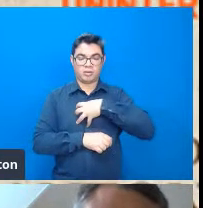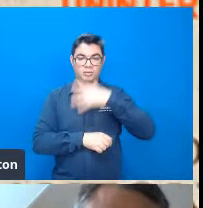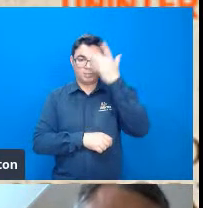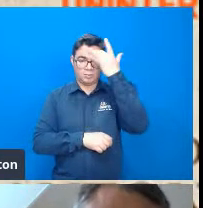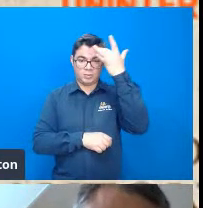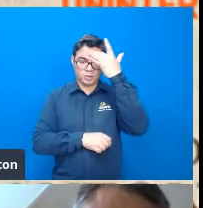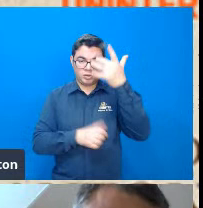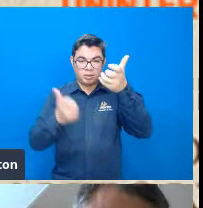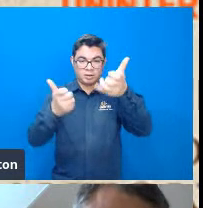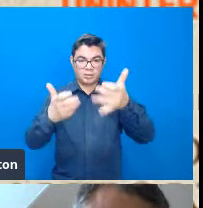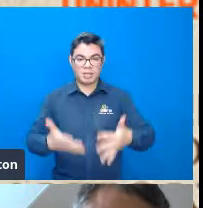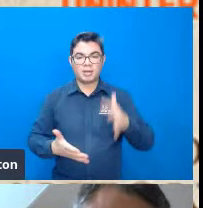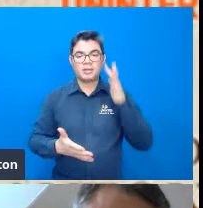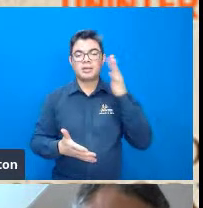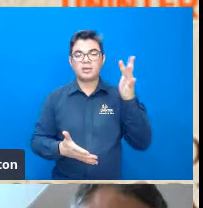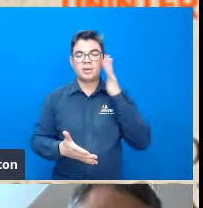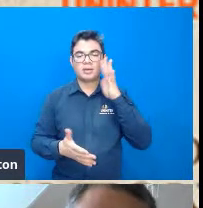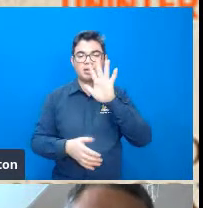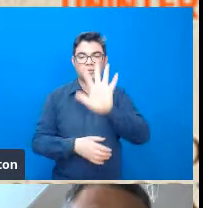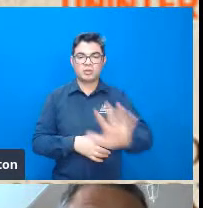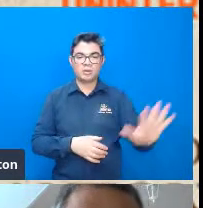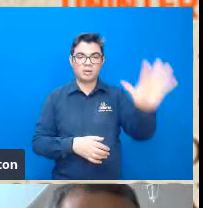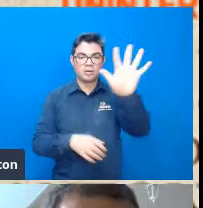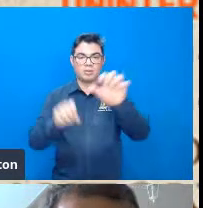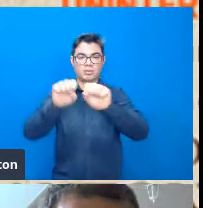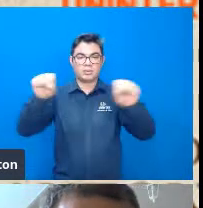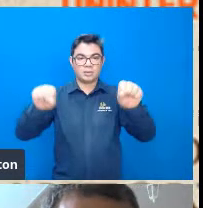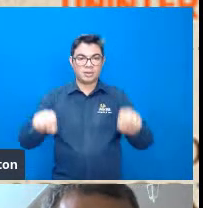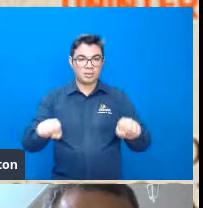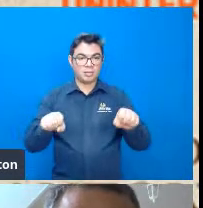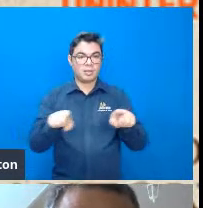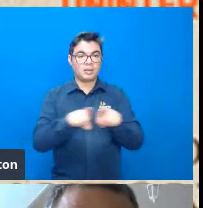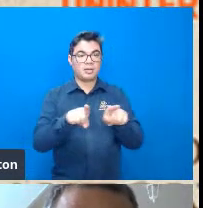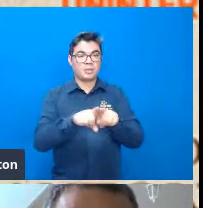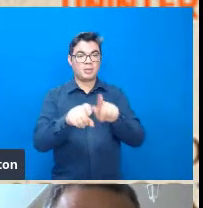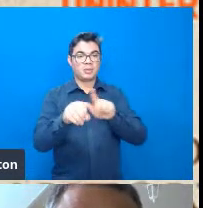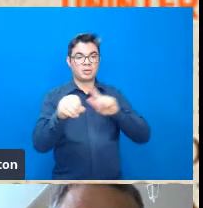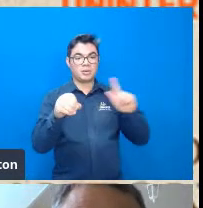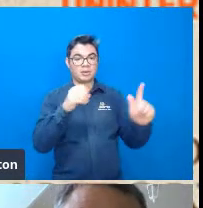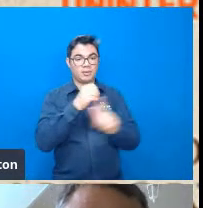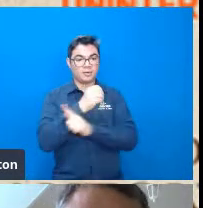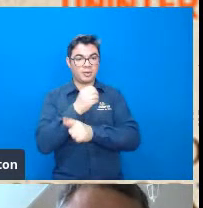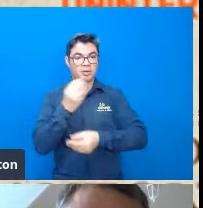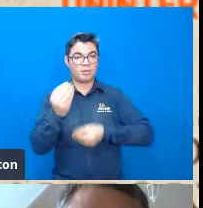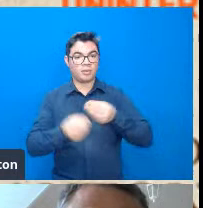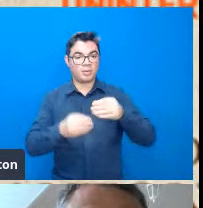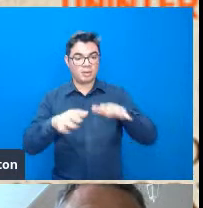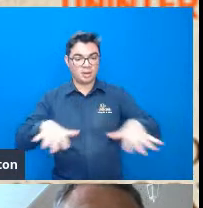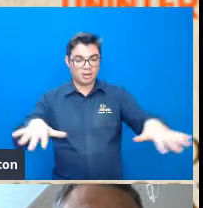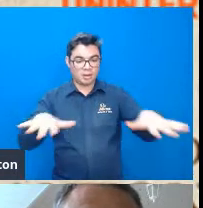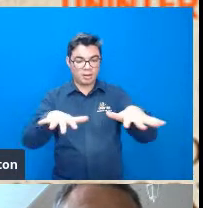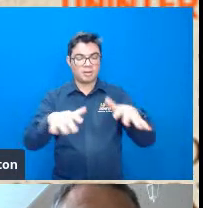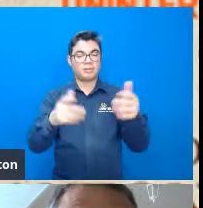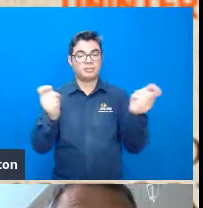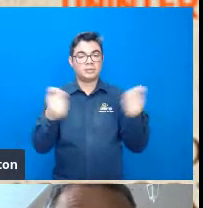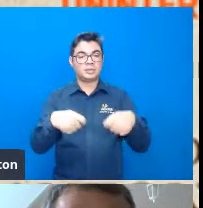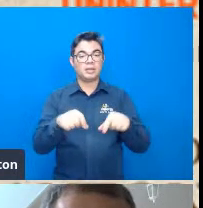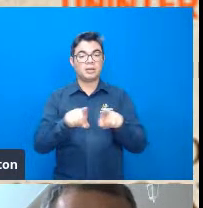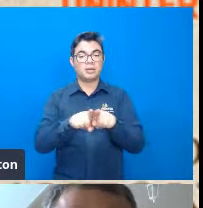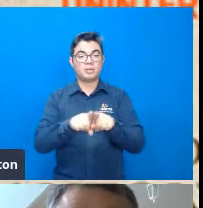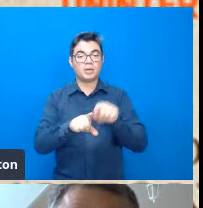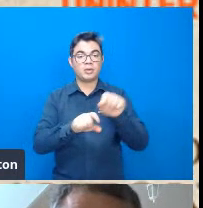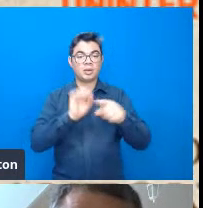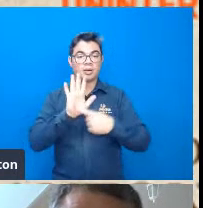tenta trazer a teoria geral dos sistemas não apenas para a geografia mas na área ambiental ele tenta ele